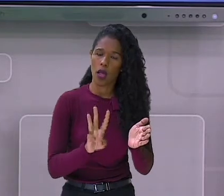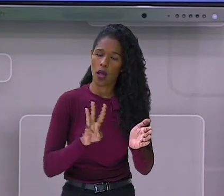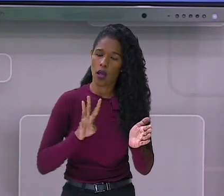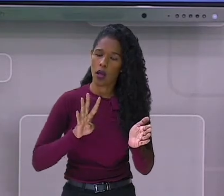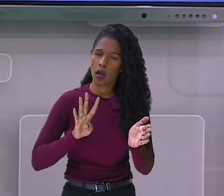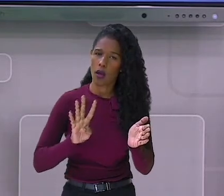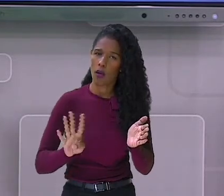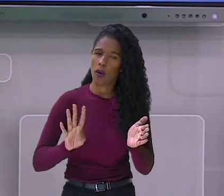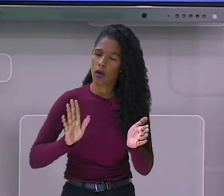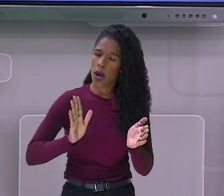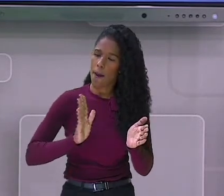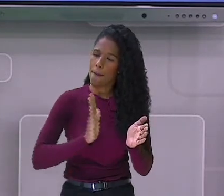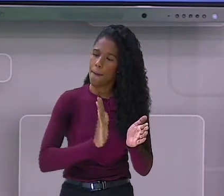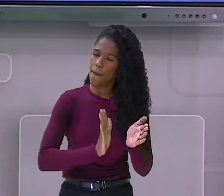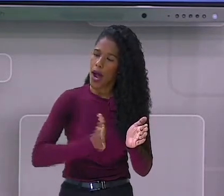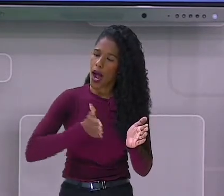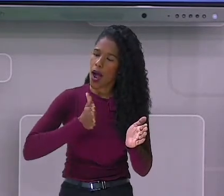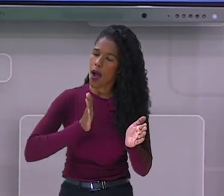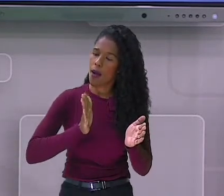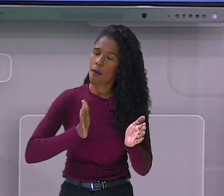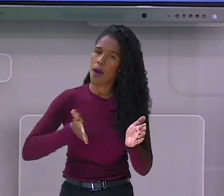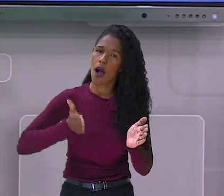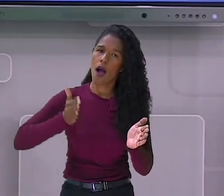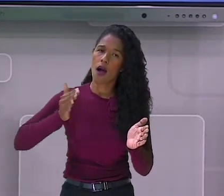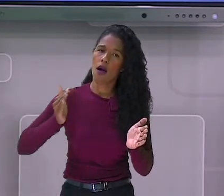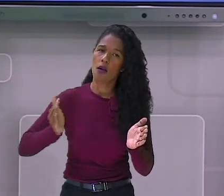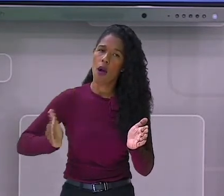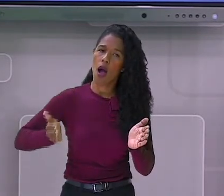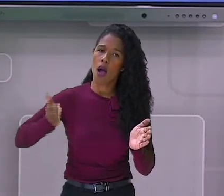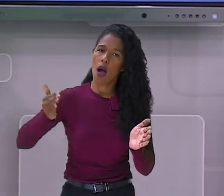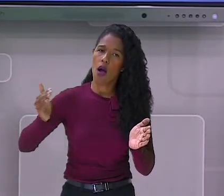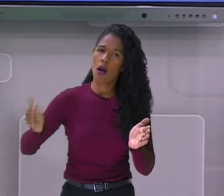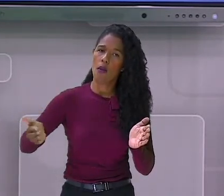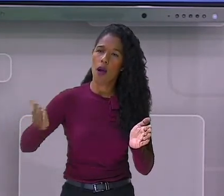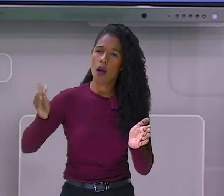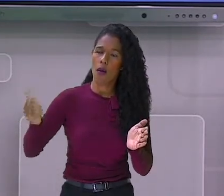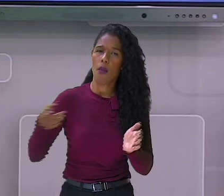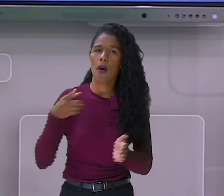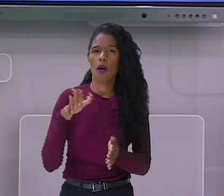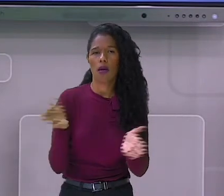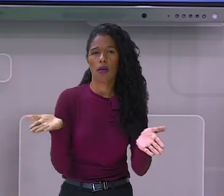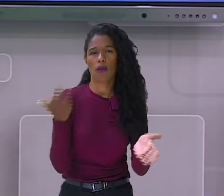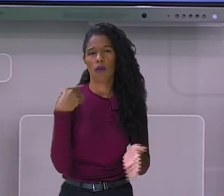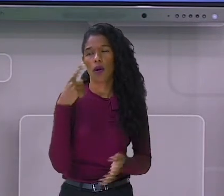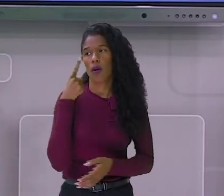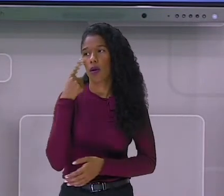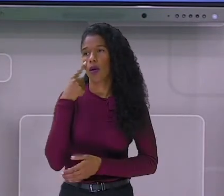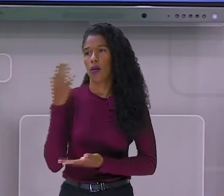crescendo, na ordem crescente. Então, vamos observar aqui.